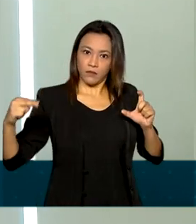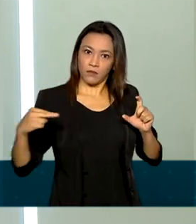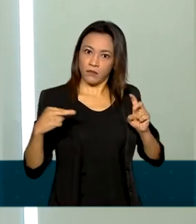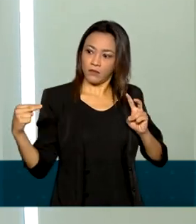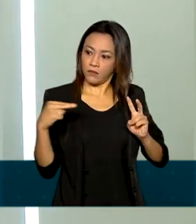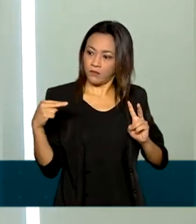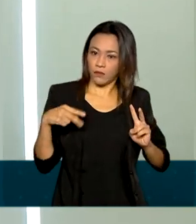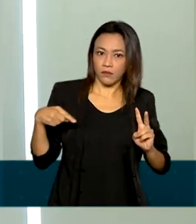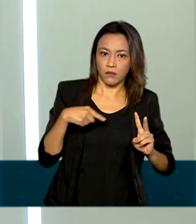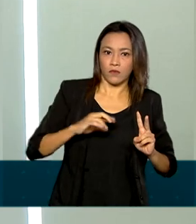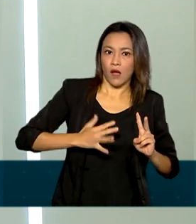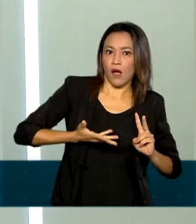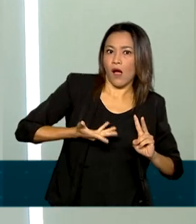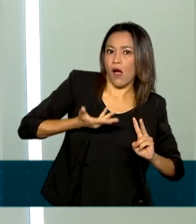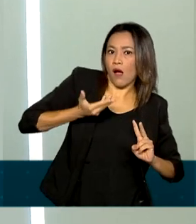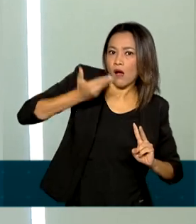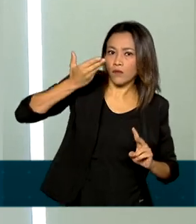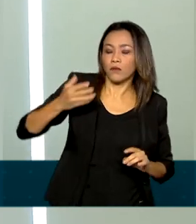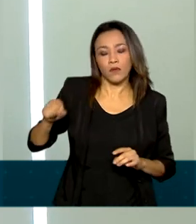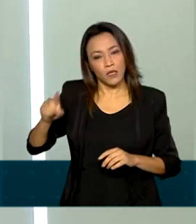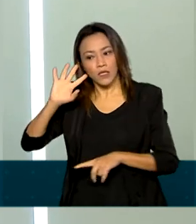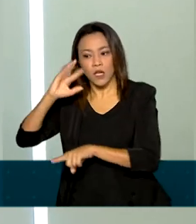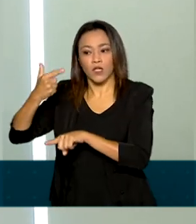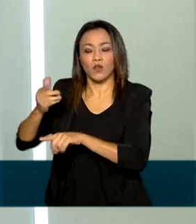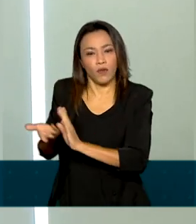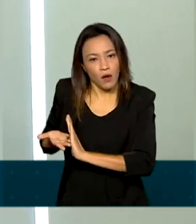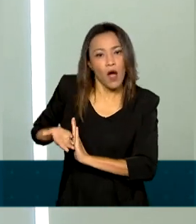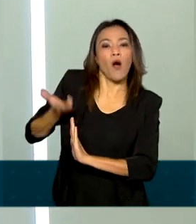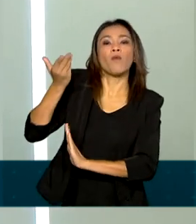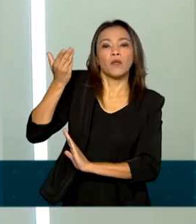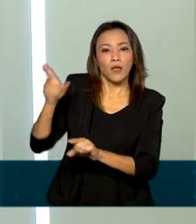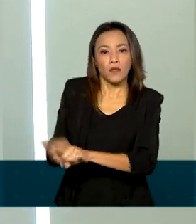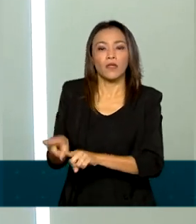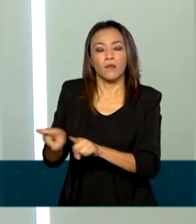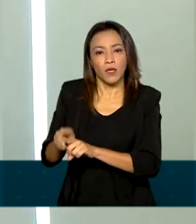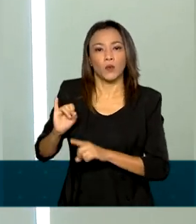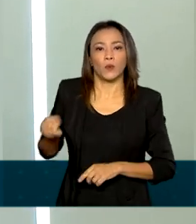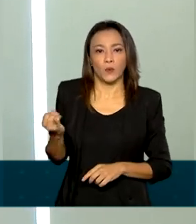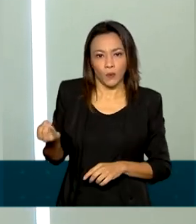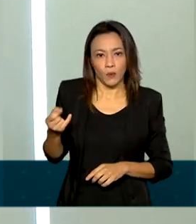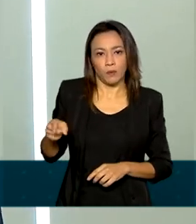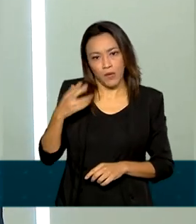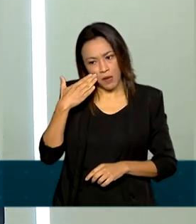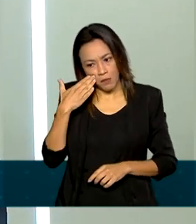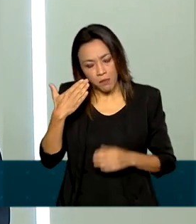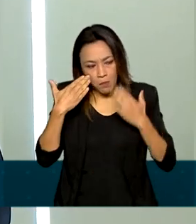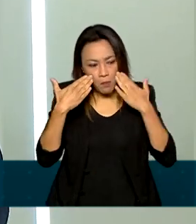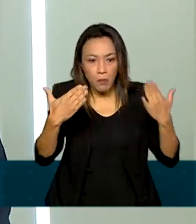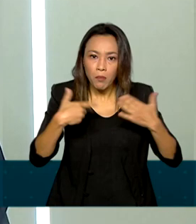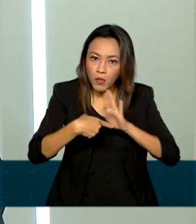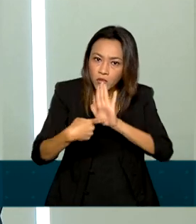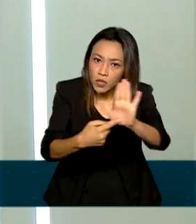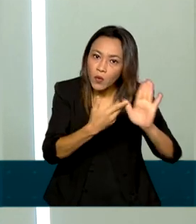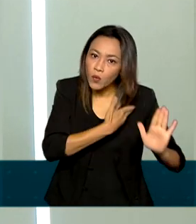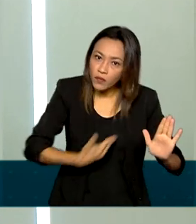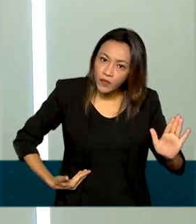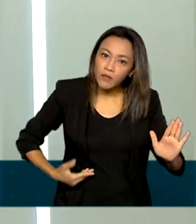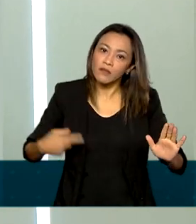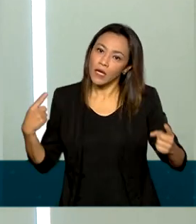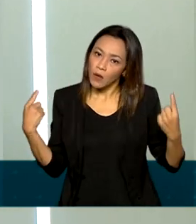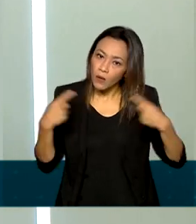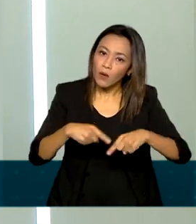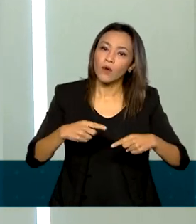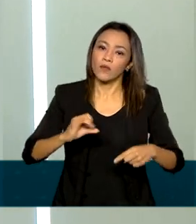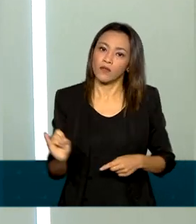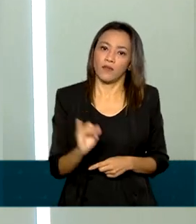autoridades monetárias e o resultado foi, então, esse aumento da taxa básica de juros para mostrar que o governo continua colocando o combate à inflação